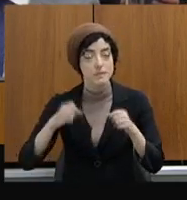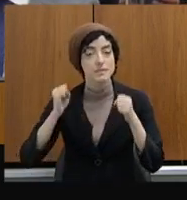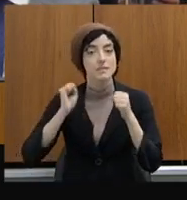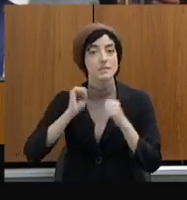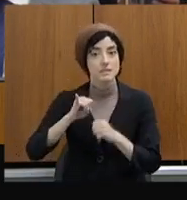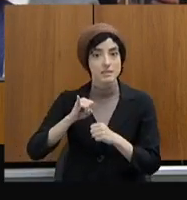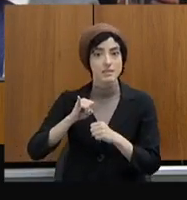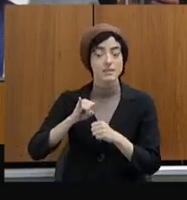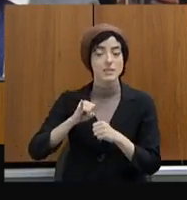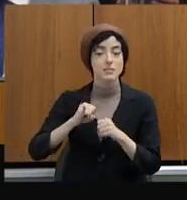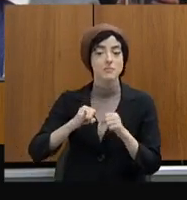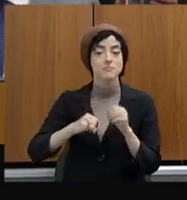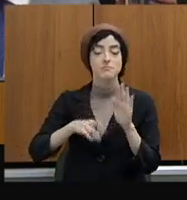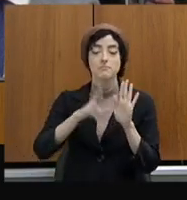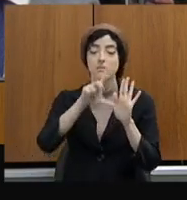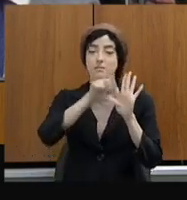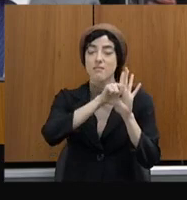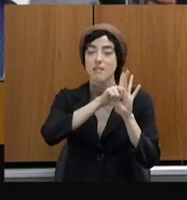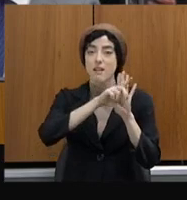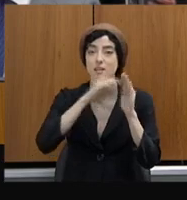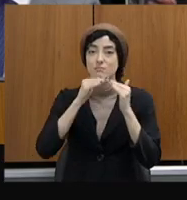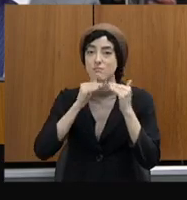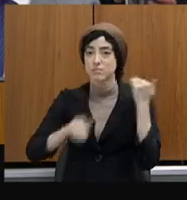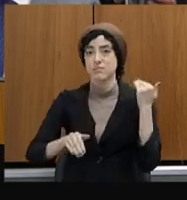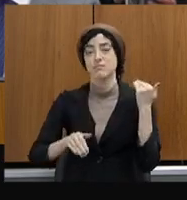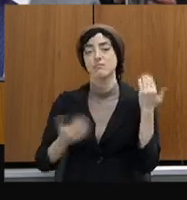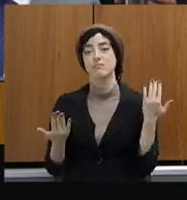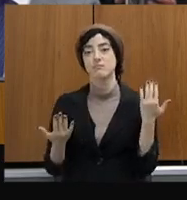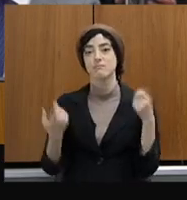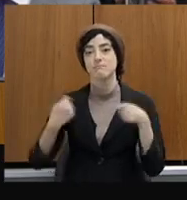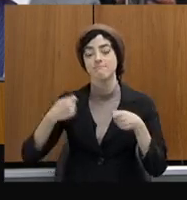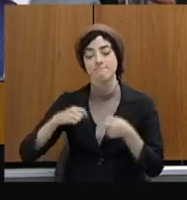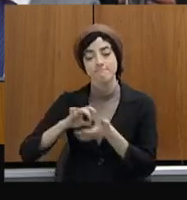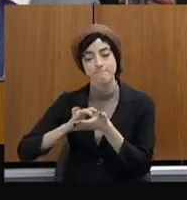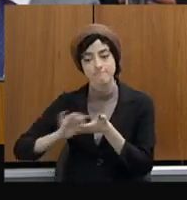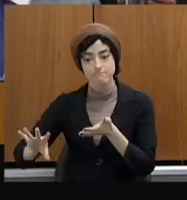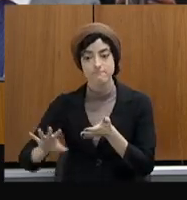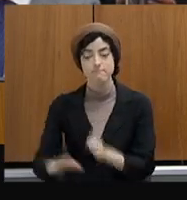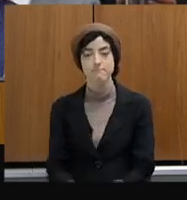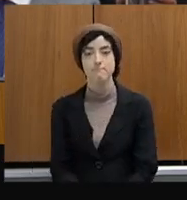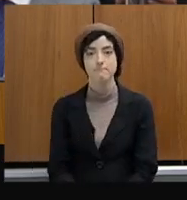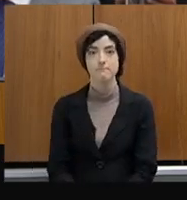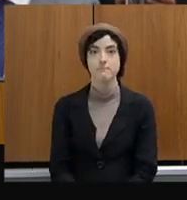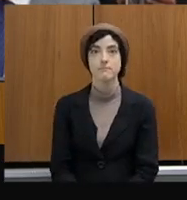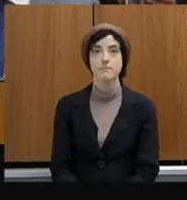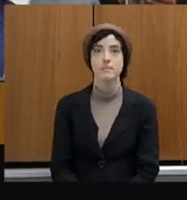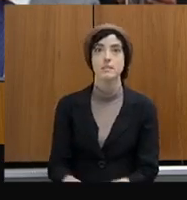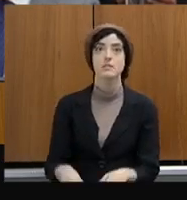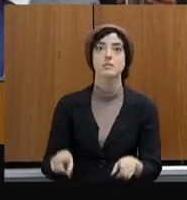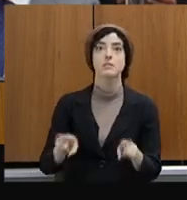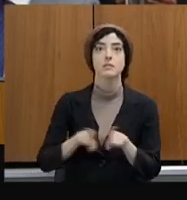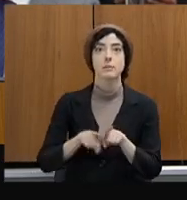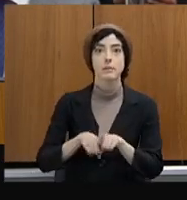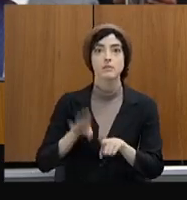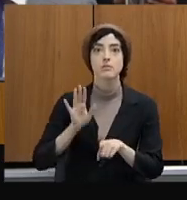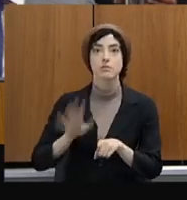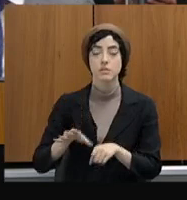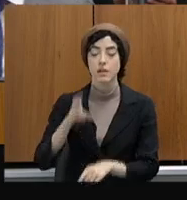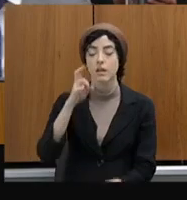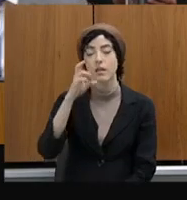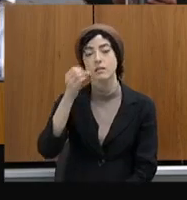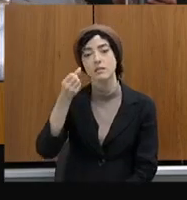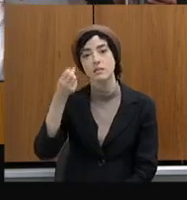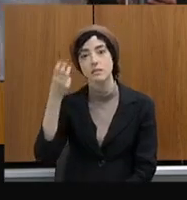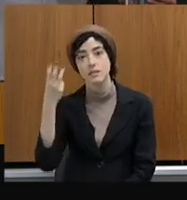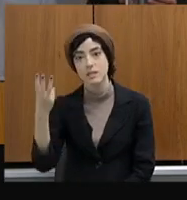período, 89 demissões e tivemos 563 suspensões de servidores. Então, isso mostra que